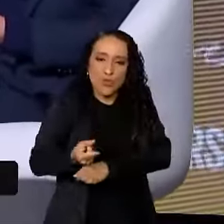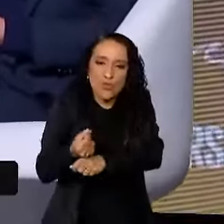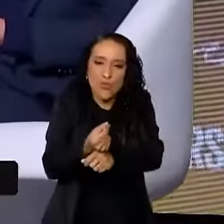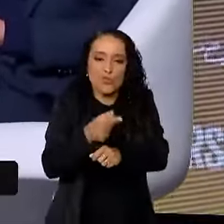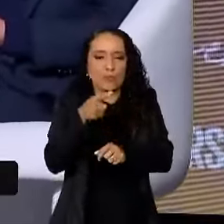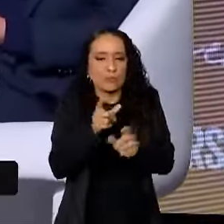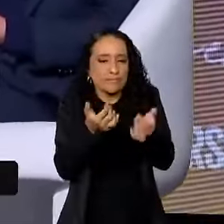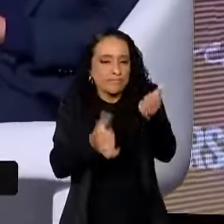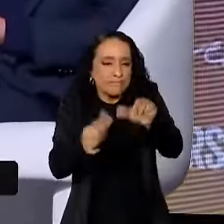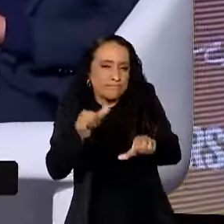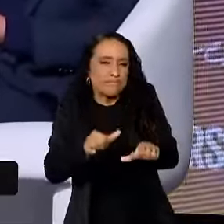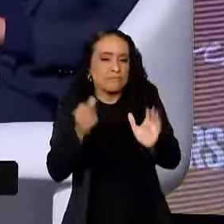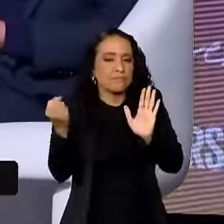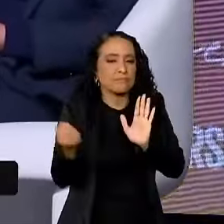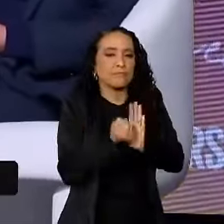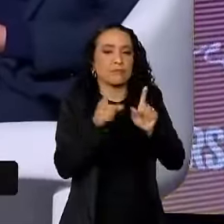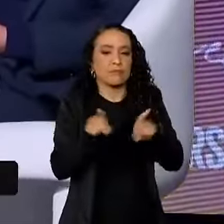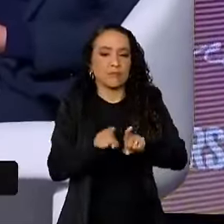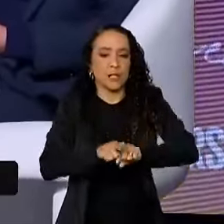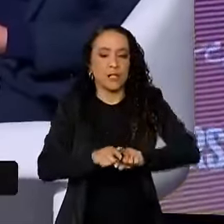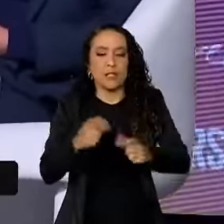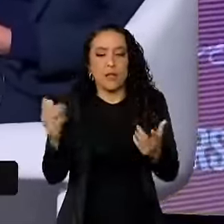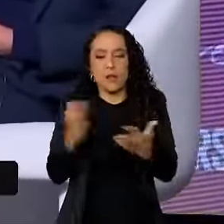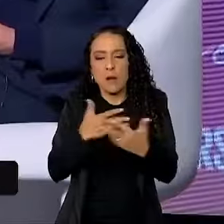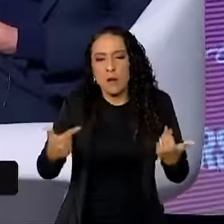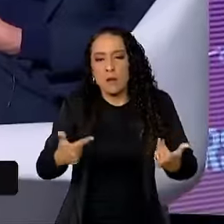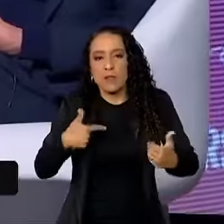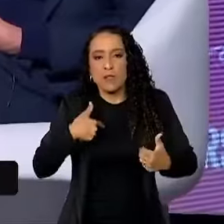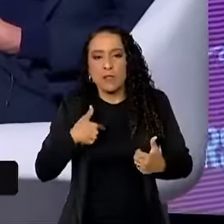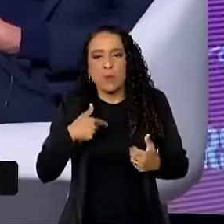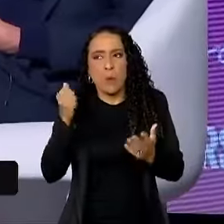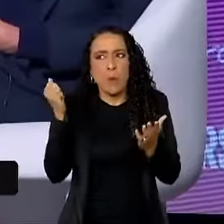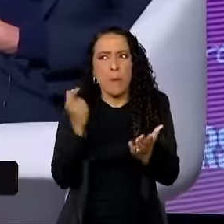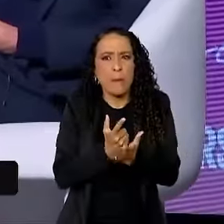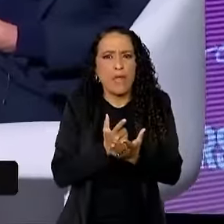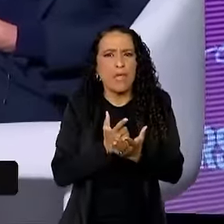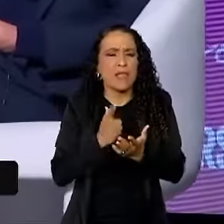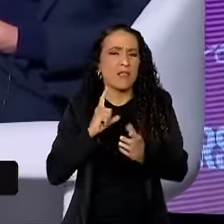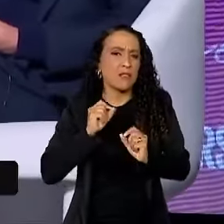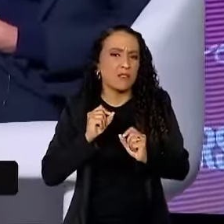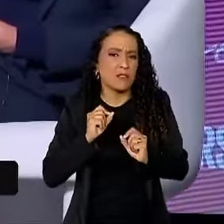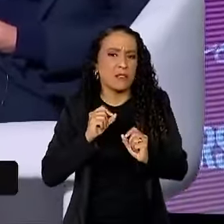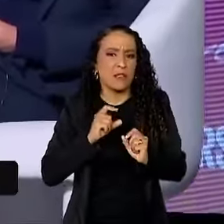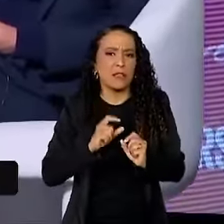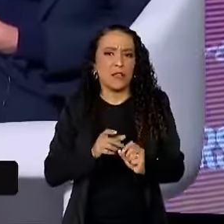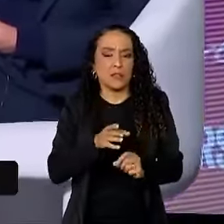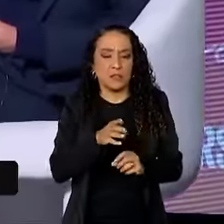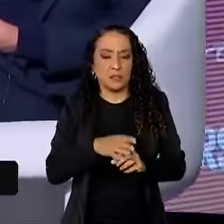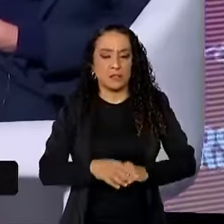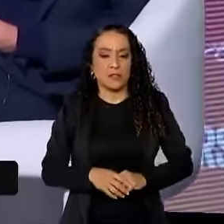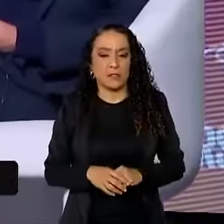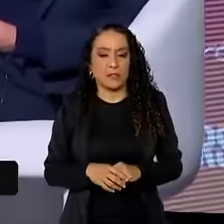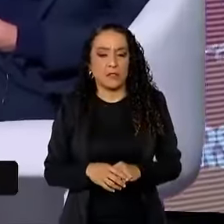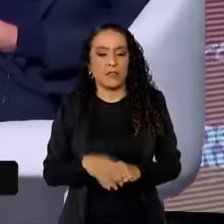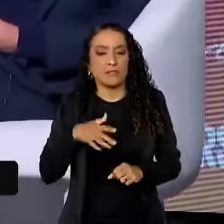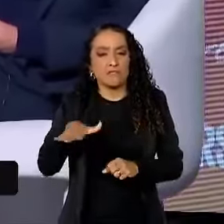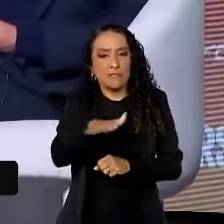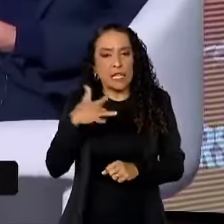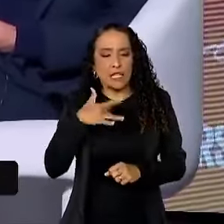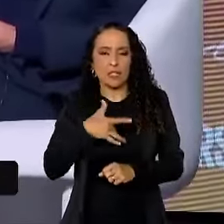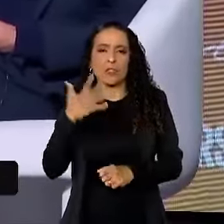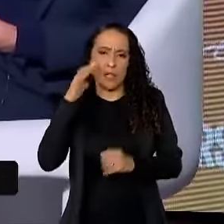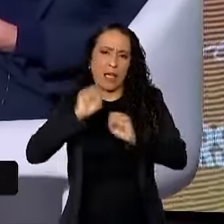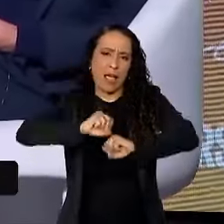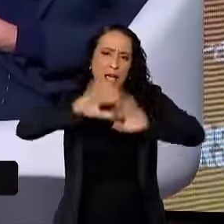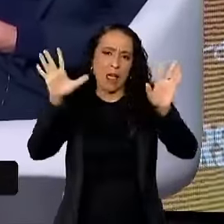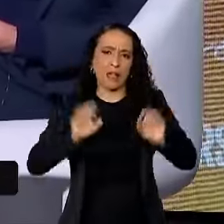e de alguma coisa que eu comprei que vem dessa área da saúde global. Eu acho que está muito claro